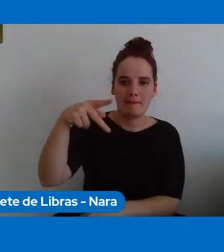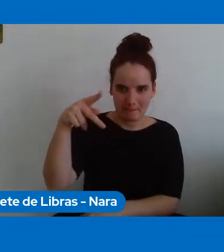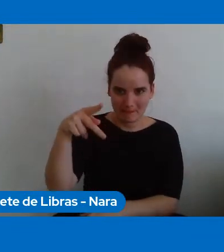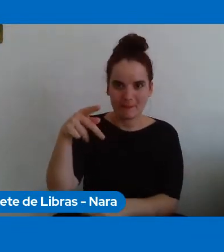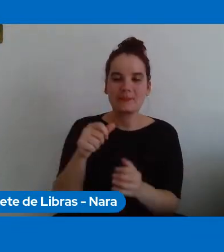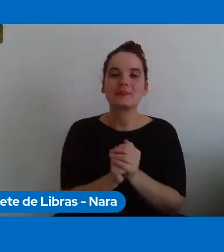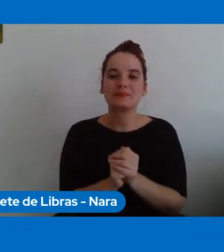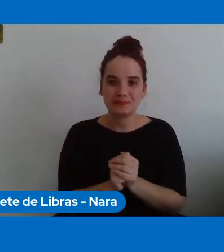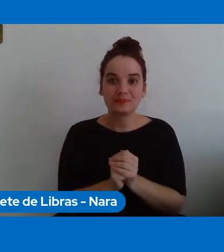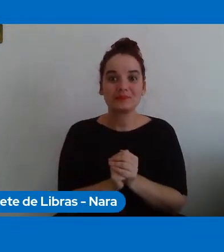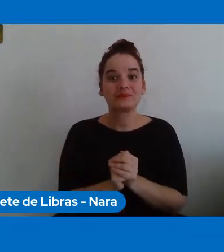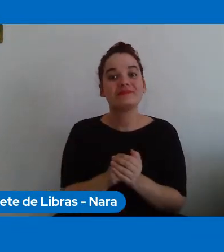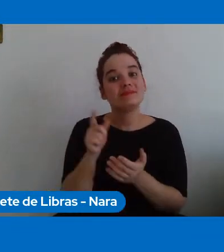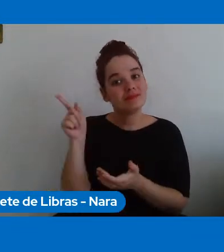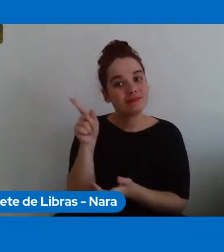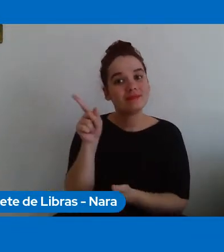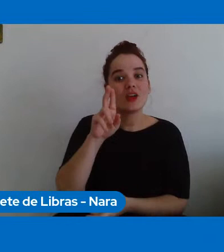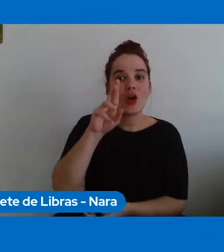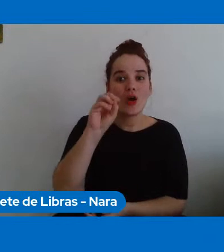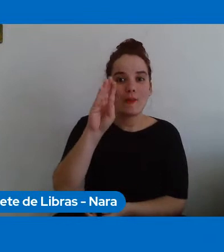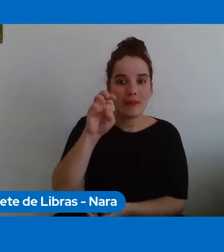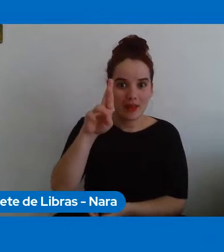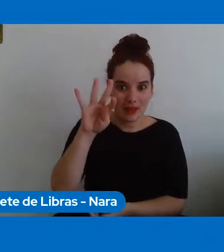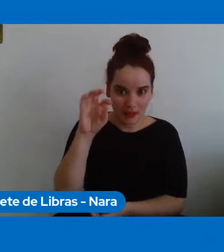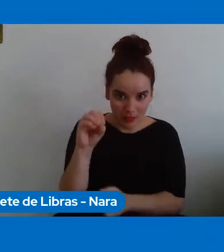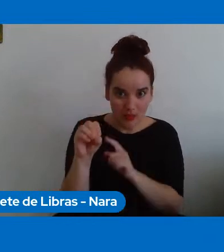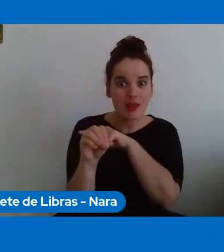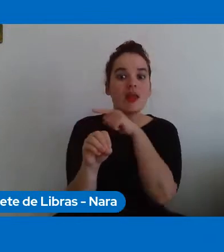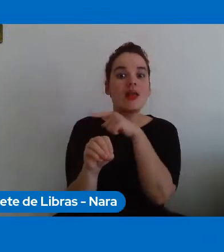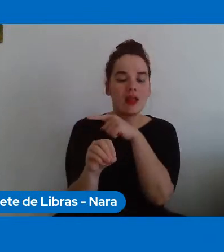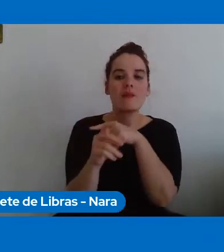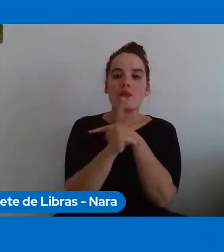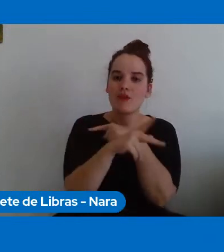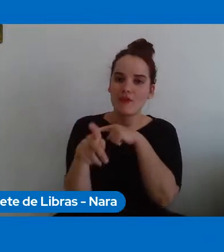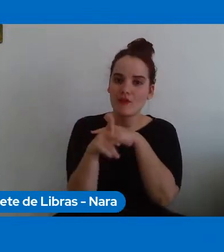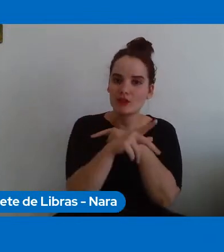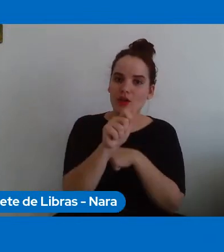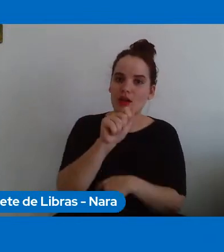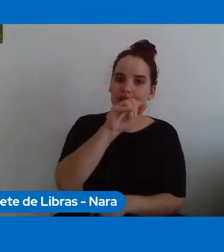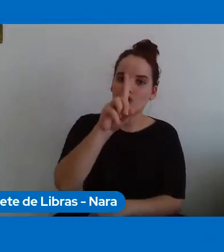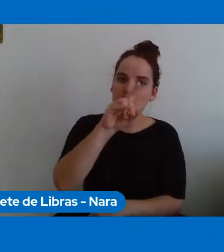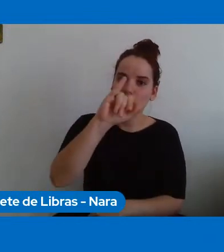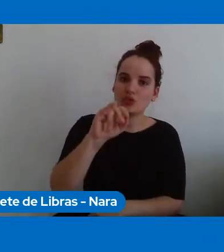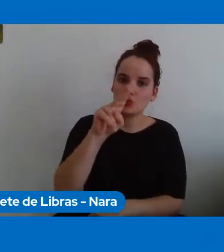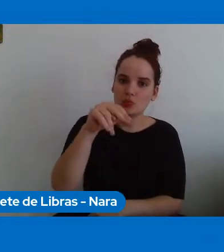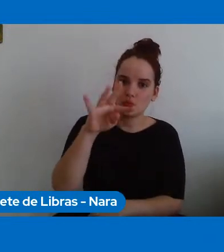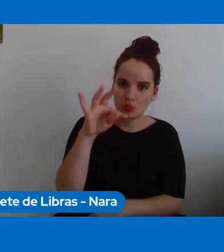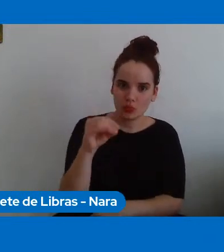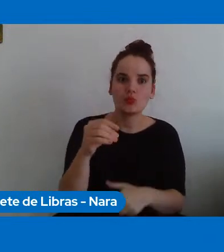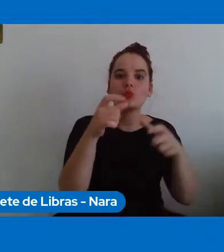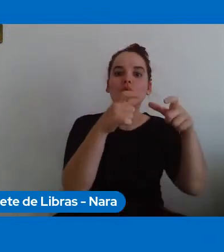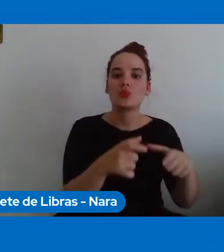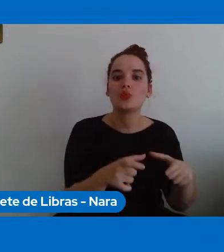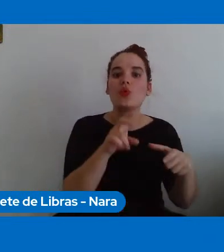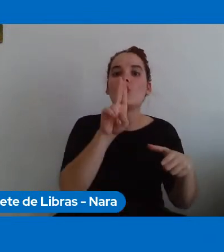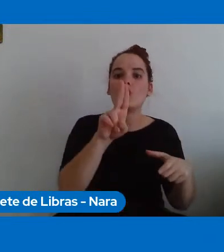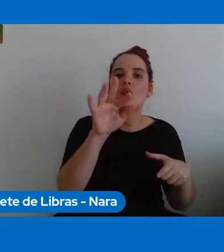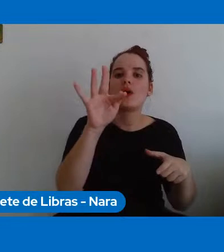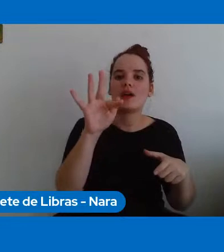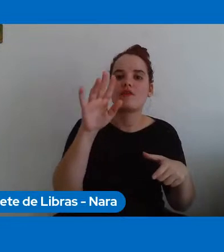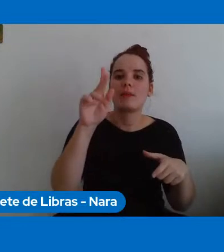Roberto é professor adjunto no Departamento de Informática da Universidade Federal do Paraná,